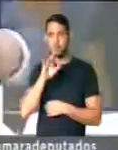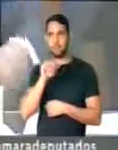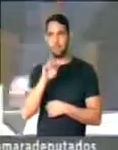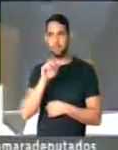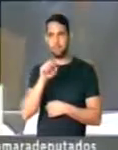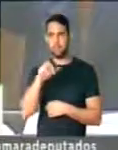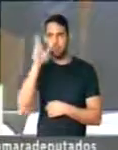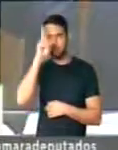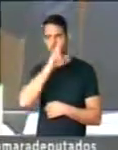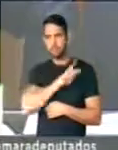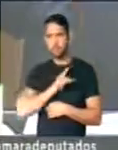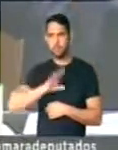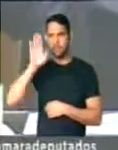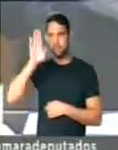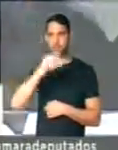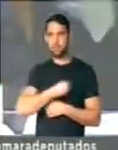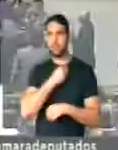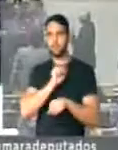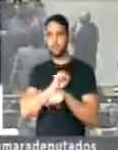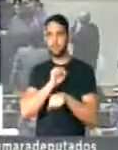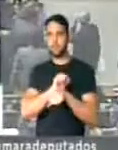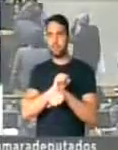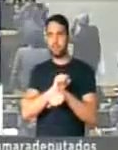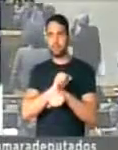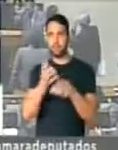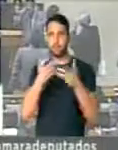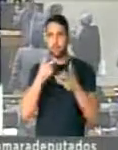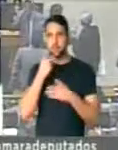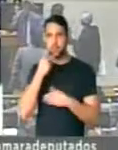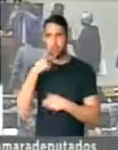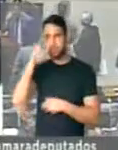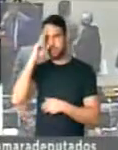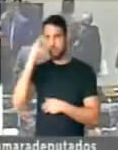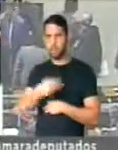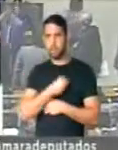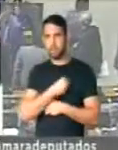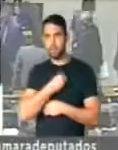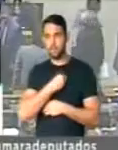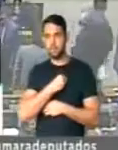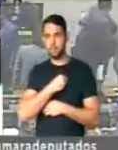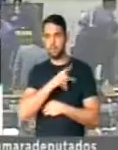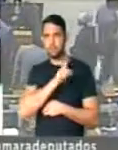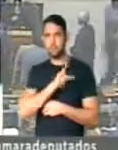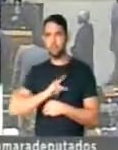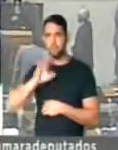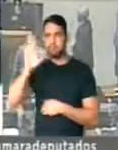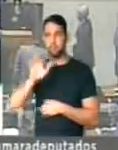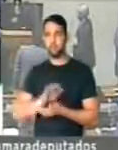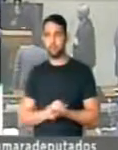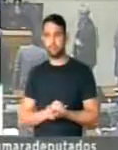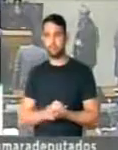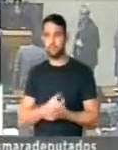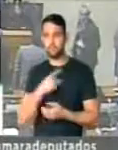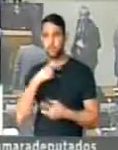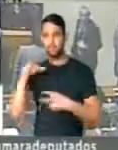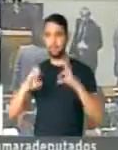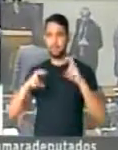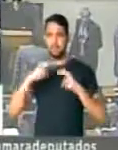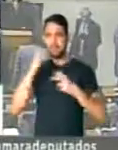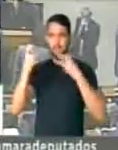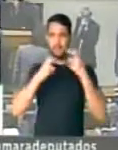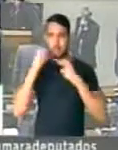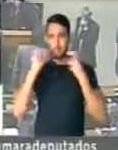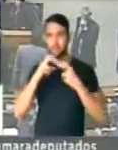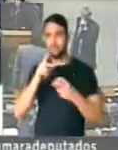Eu estou na ordem, presidente. Eu estou na guarda aqui, presidente. Eu estou querendo dizer a vossa excelência. Presidente, diante